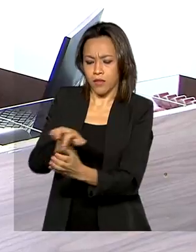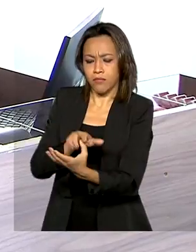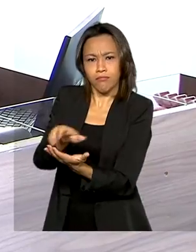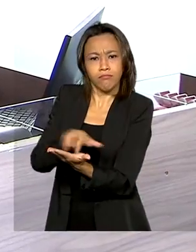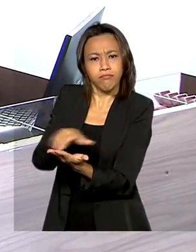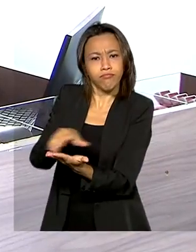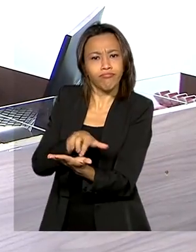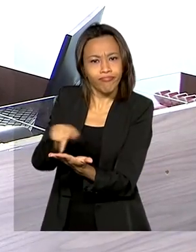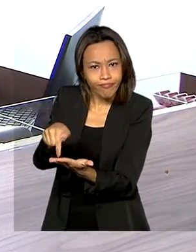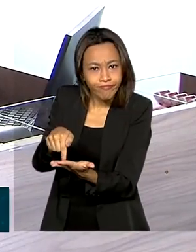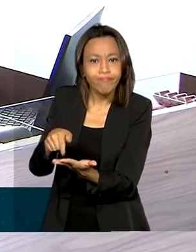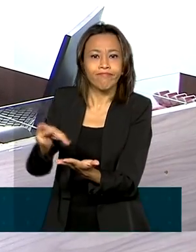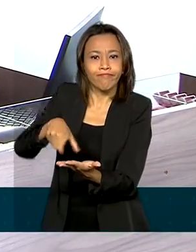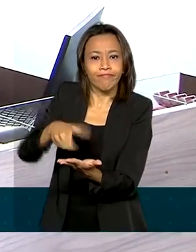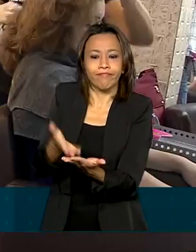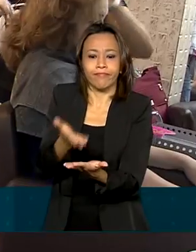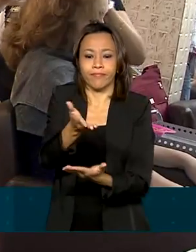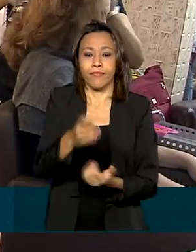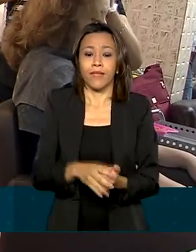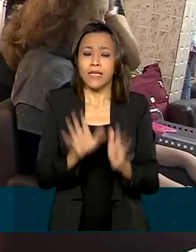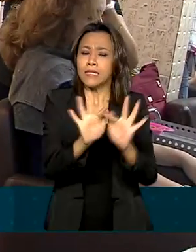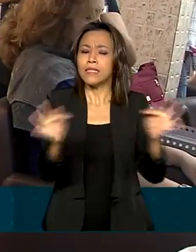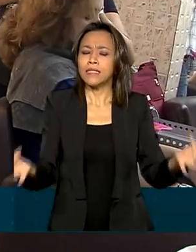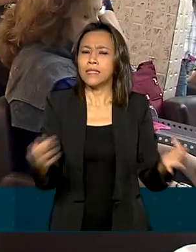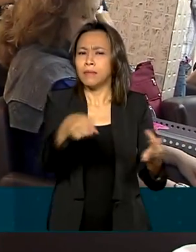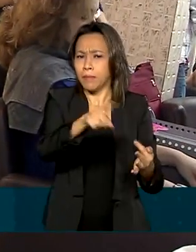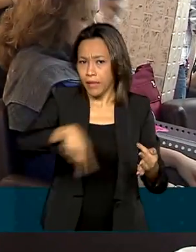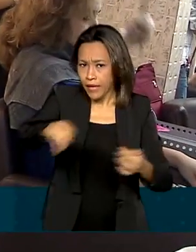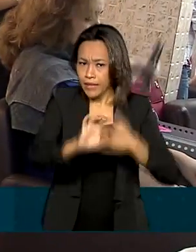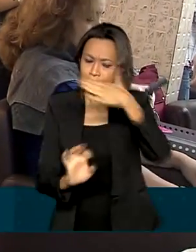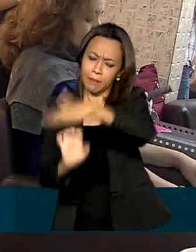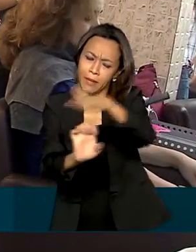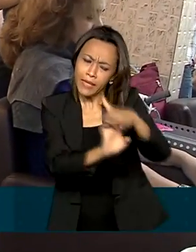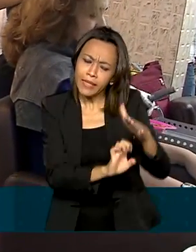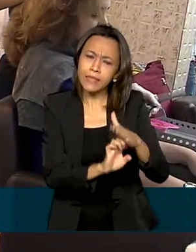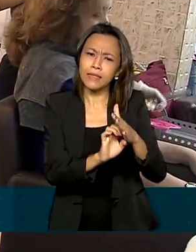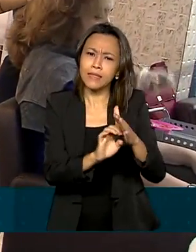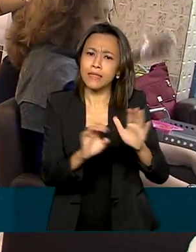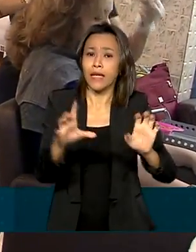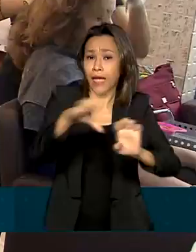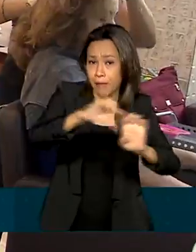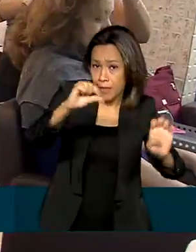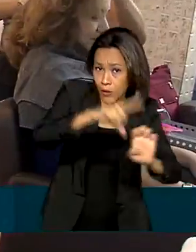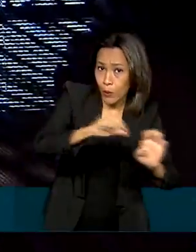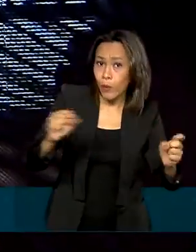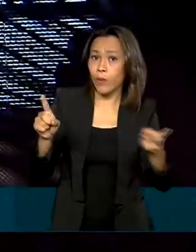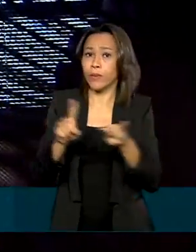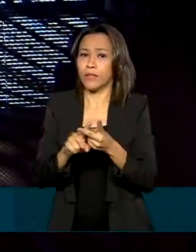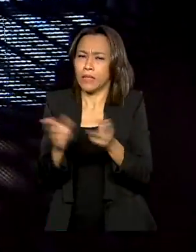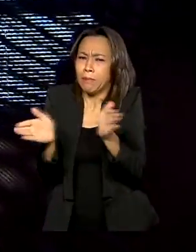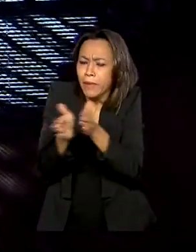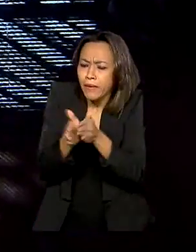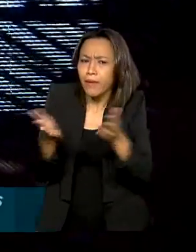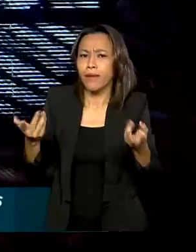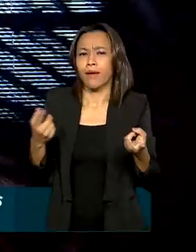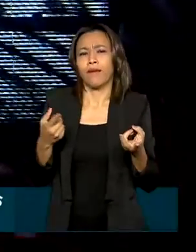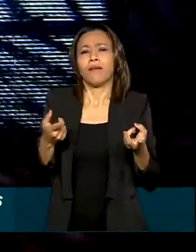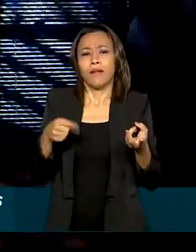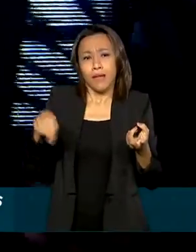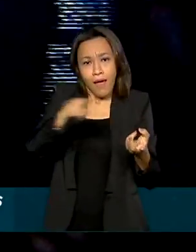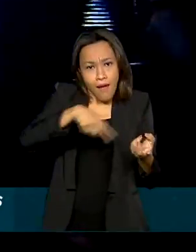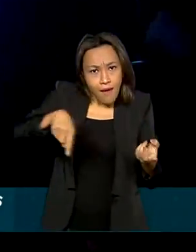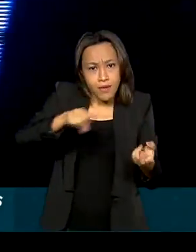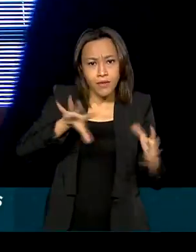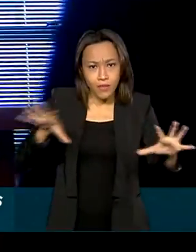maneira simples e sem burocracia para que microempreendedores individuais, microempresas ou empresas de pequeno